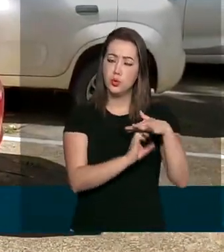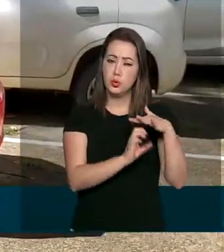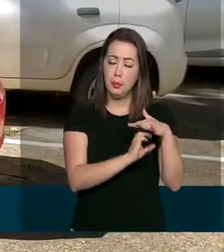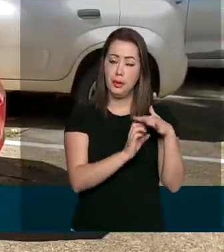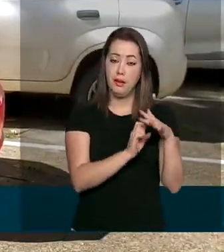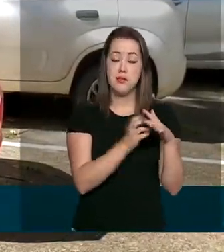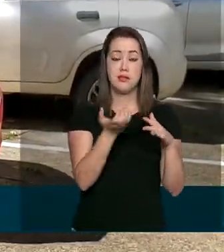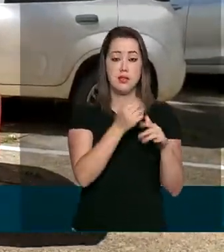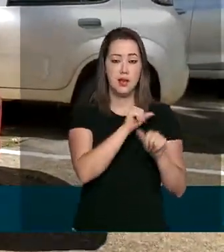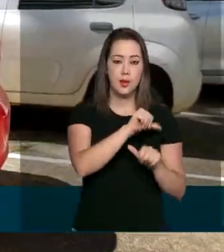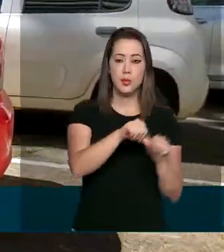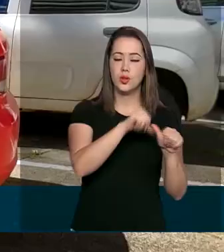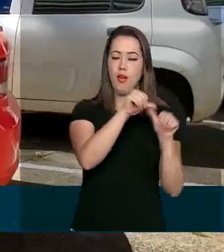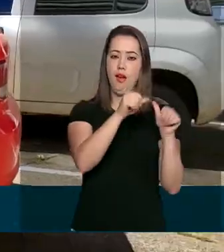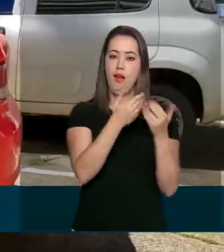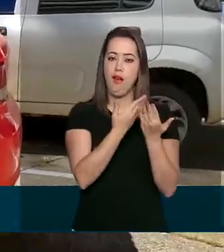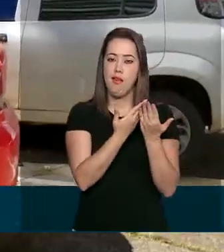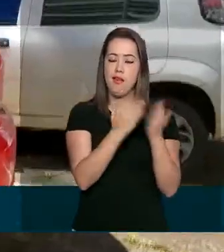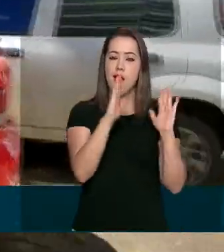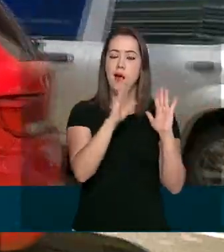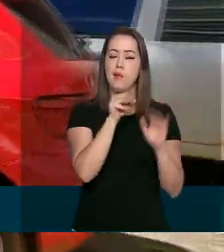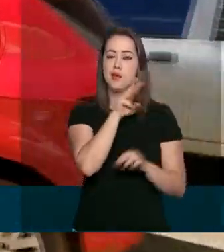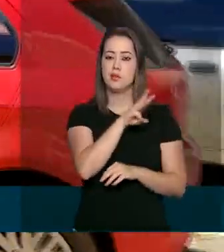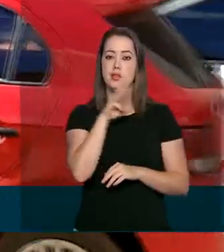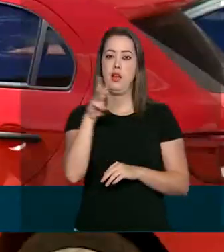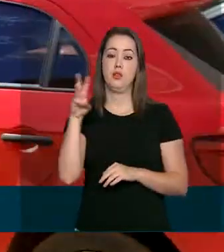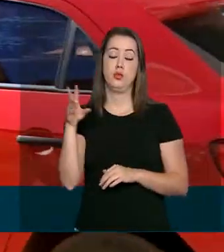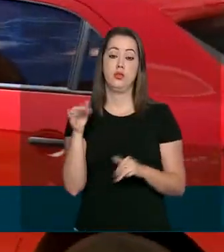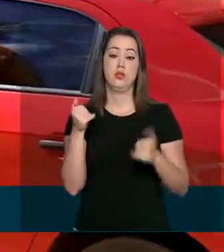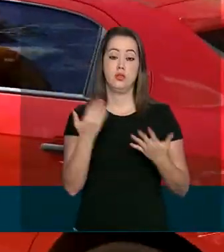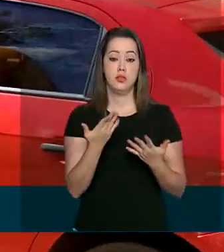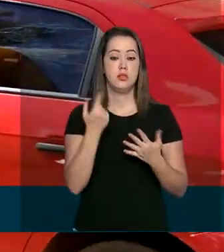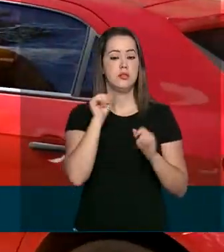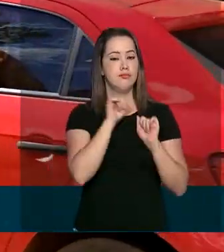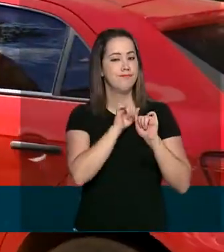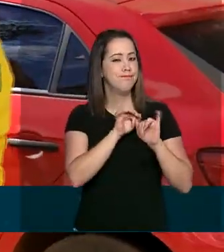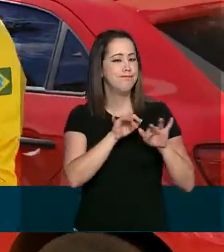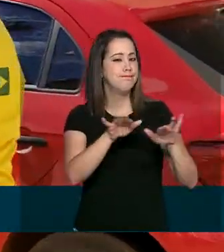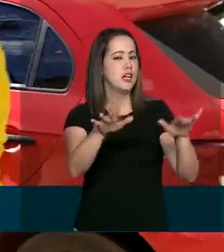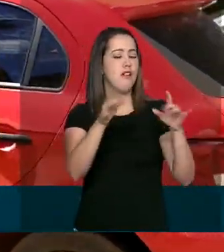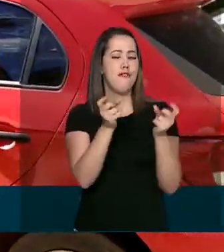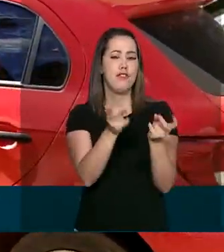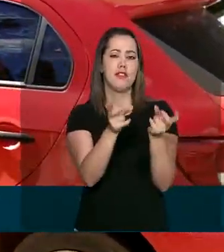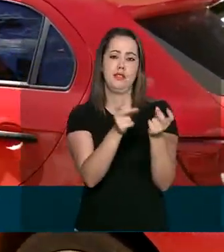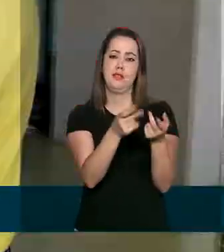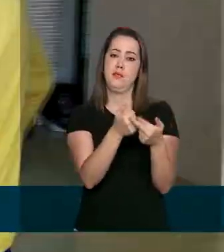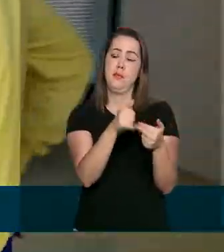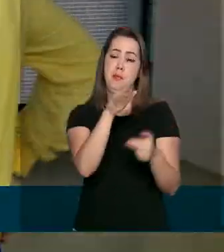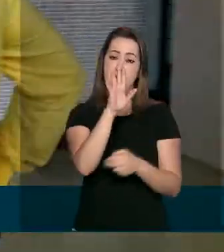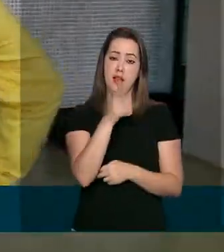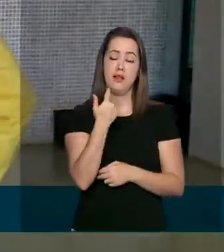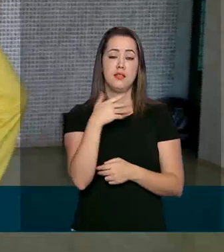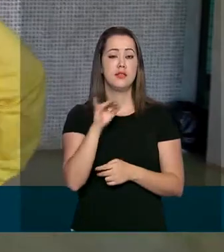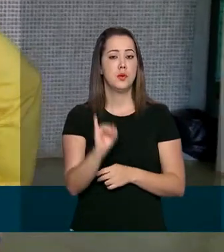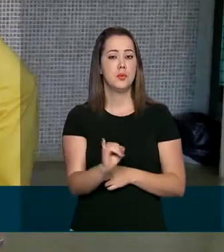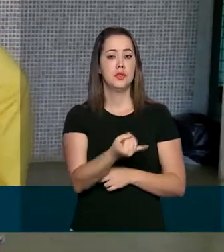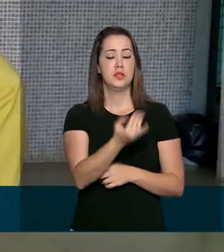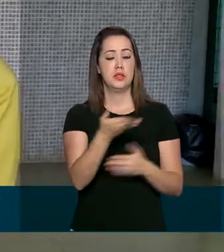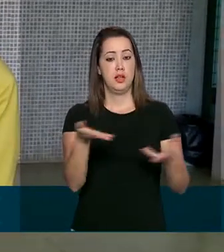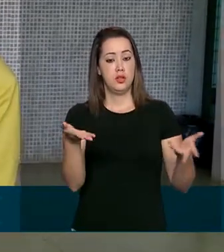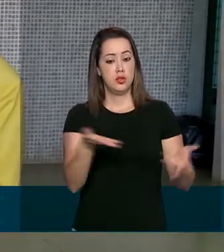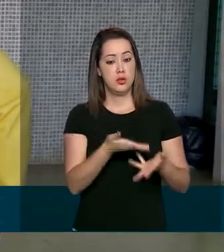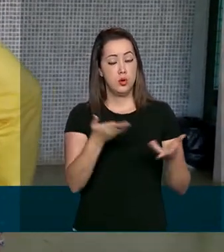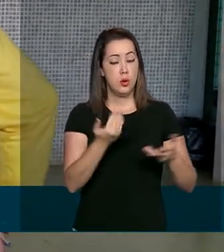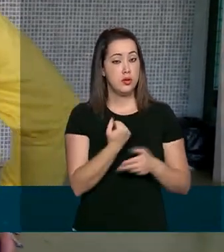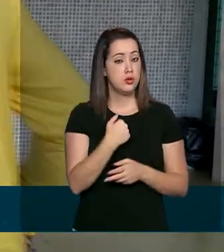queiram se reinventar e abrir uma loja virtual. E deslanchar nas operações eletrônicas, aproveitando a tendência